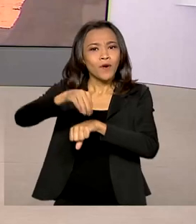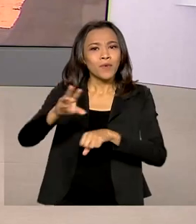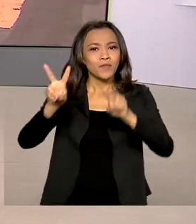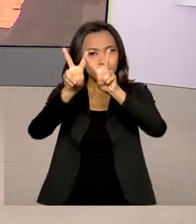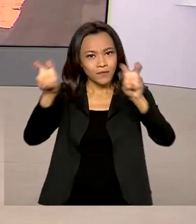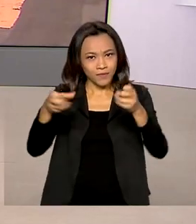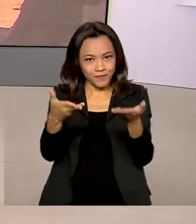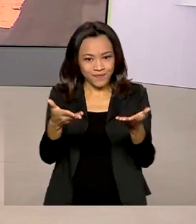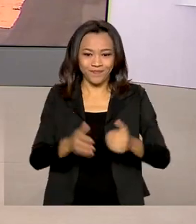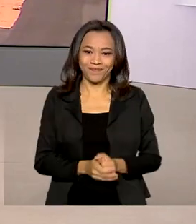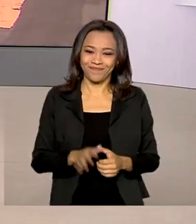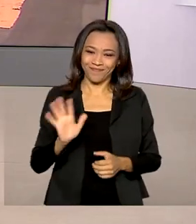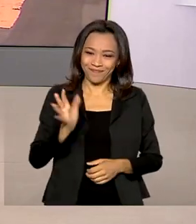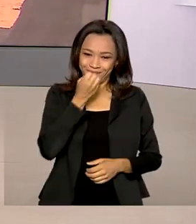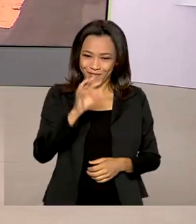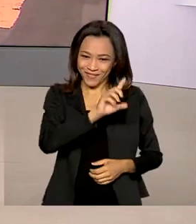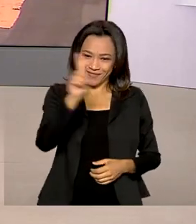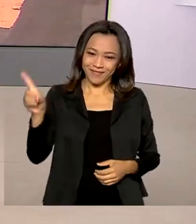vivo. Tiago, bom dia pra você.